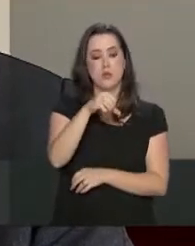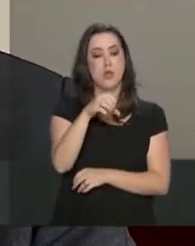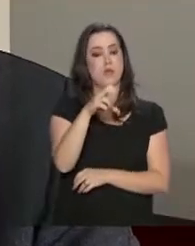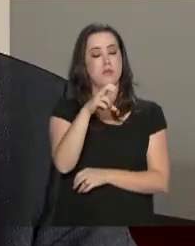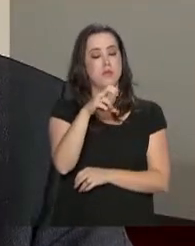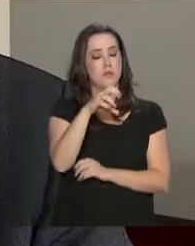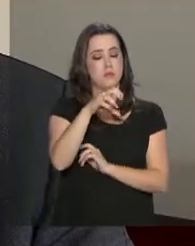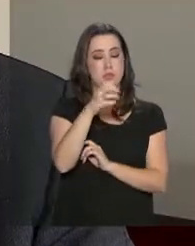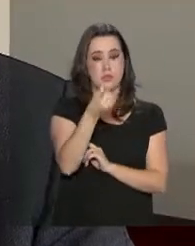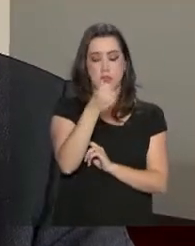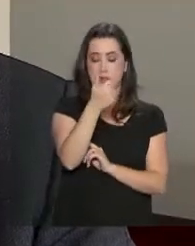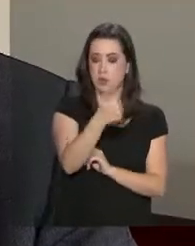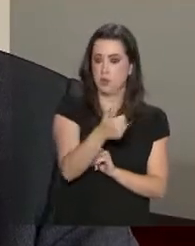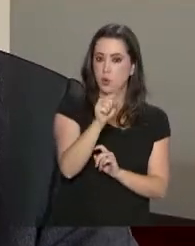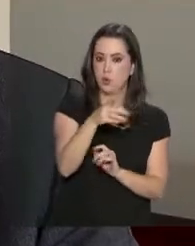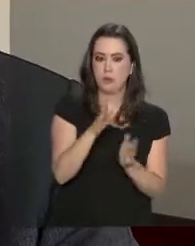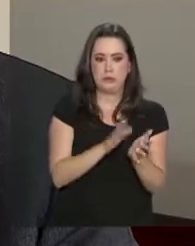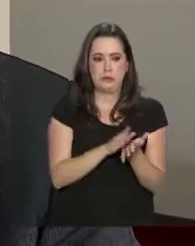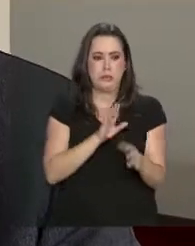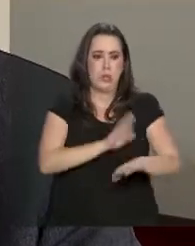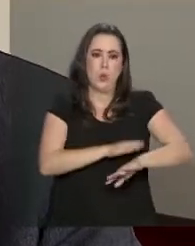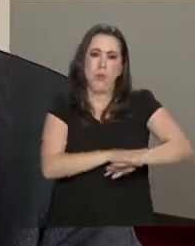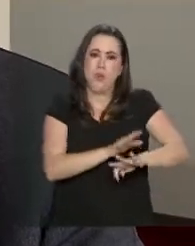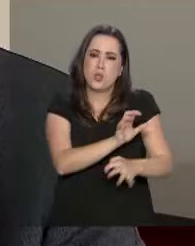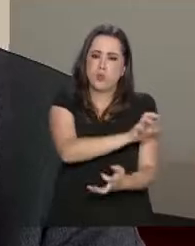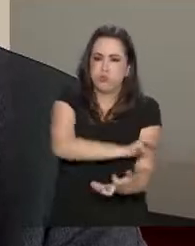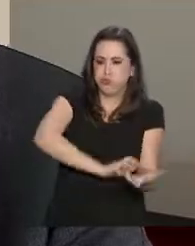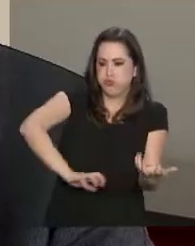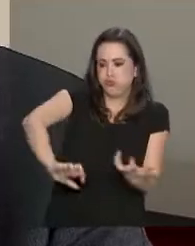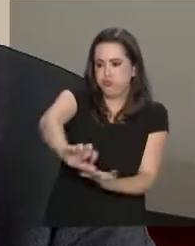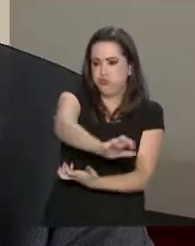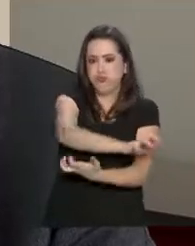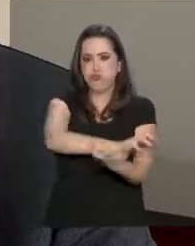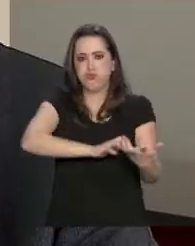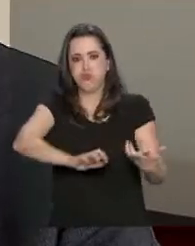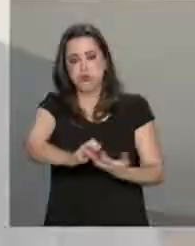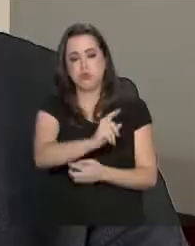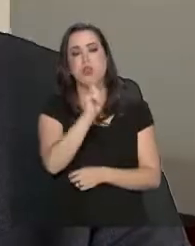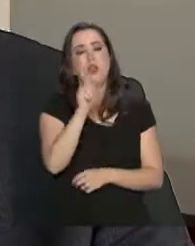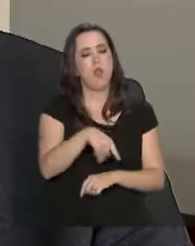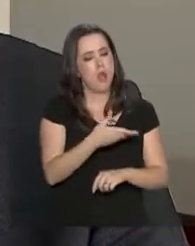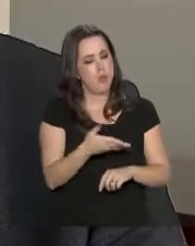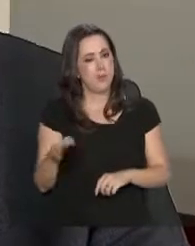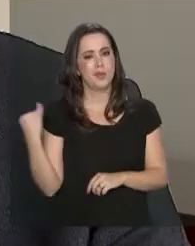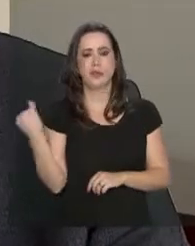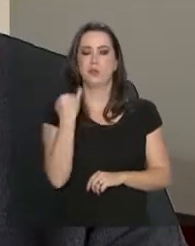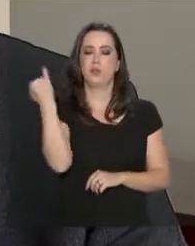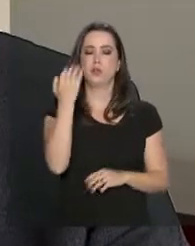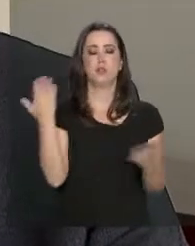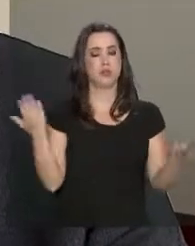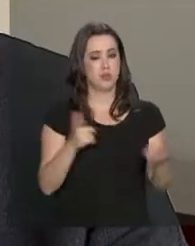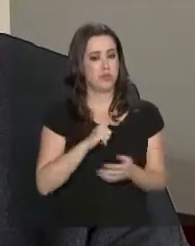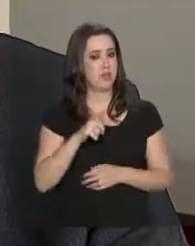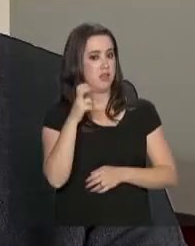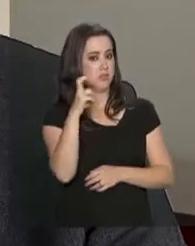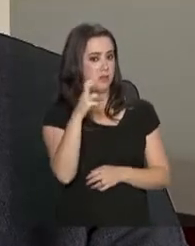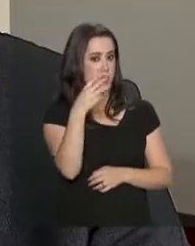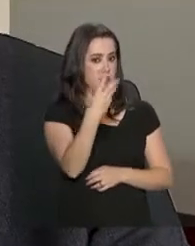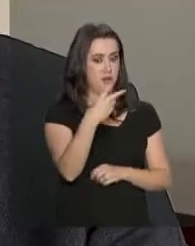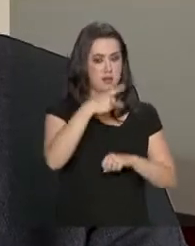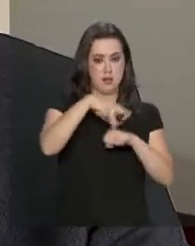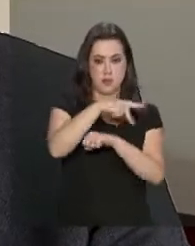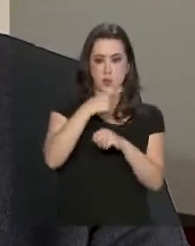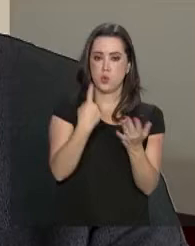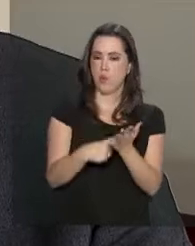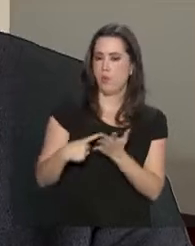Guerra Fria. Então ele é uma experiência realmente exitosa em termos de convenção internacional. Hoje nós temos 53 países que são membros